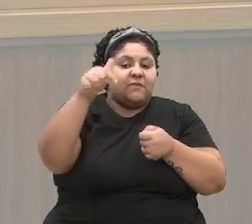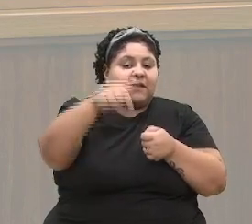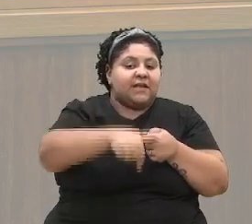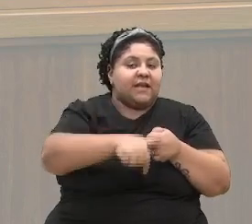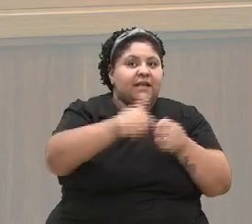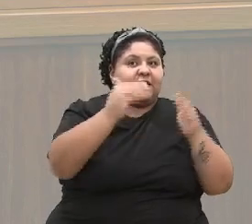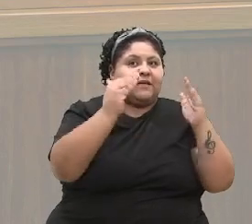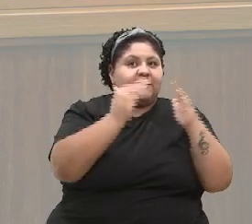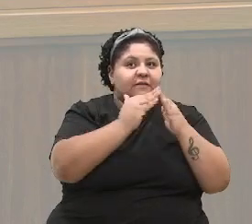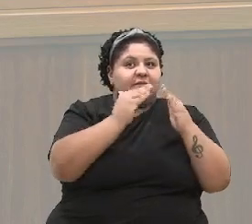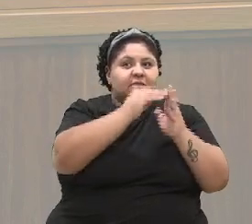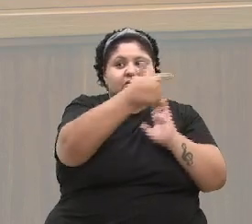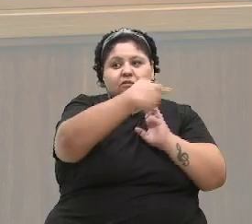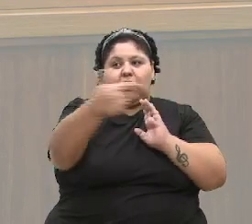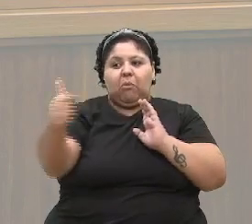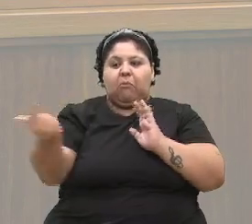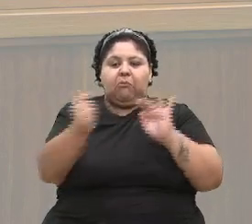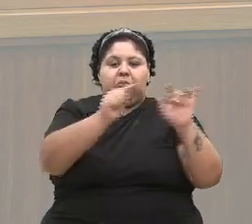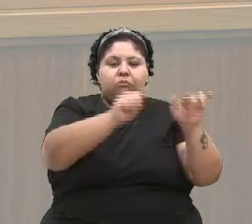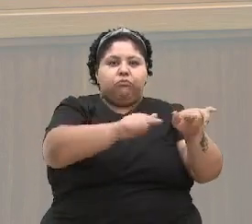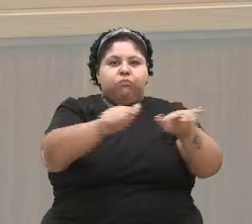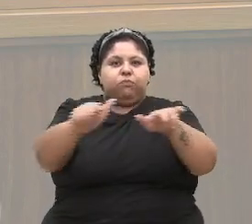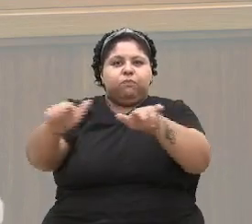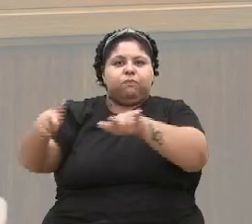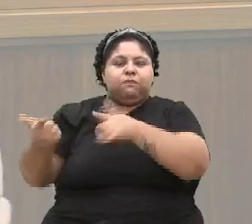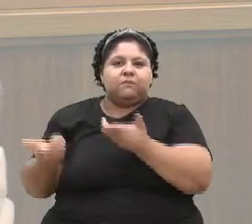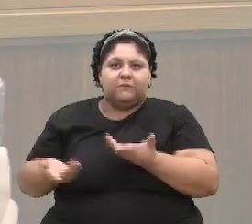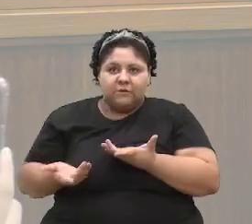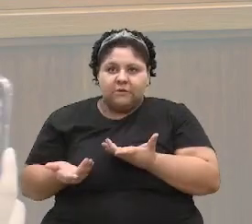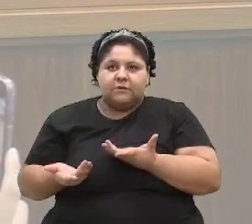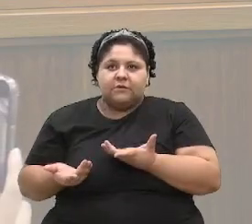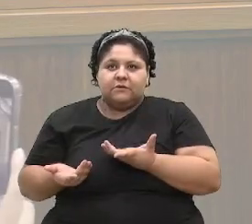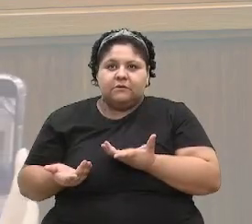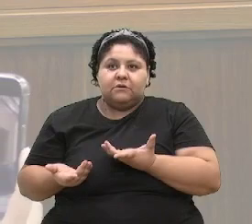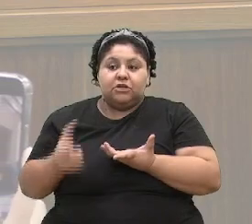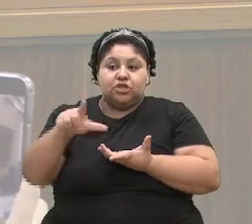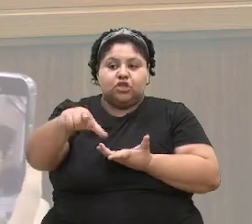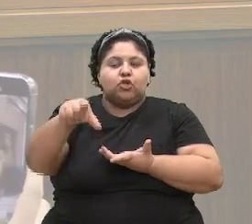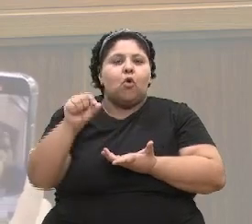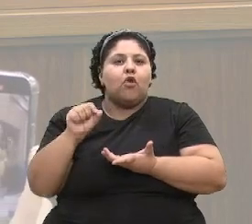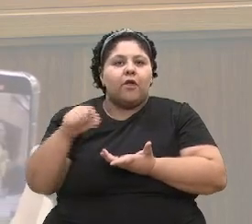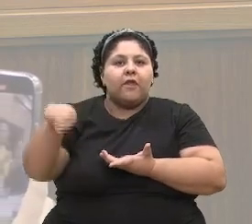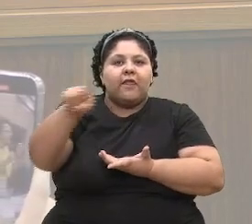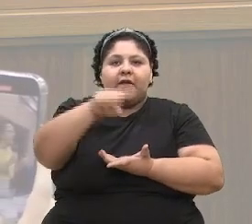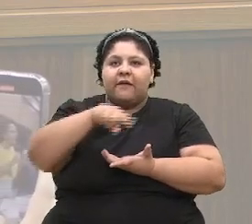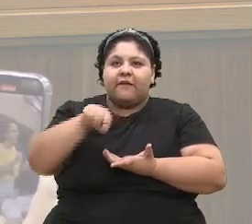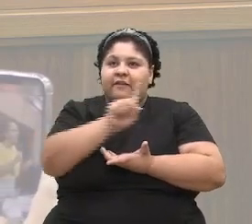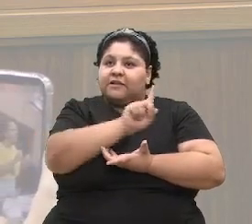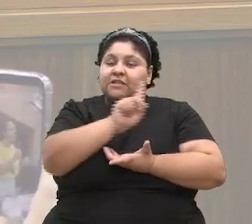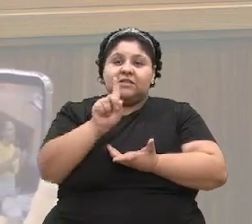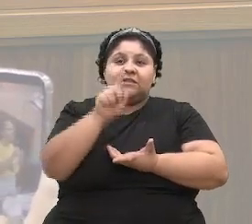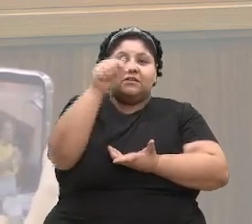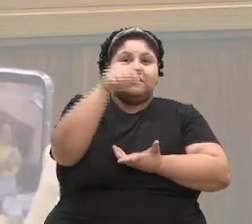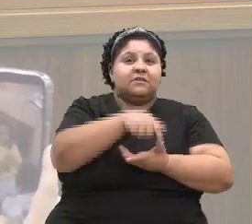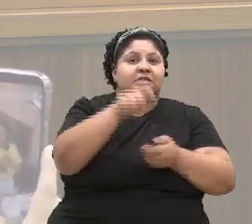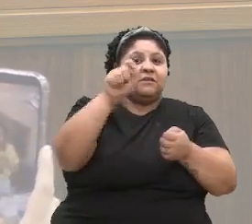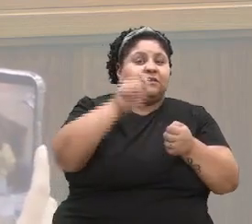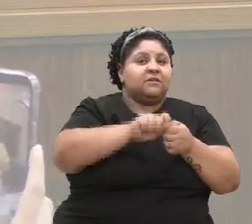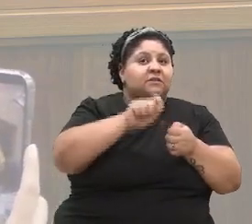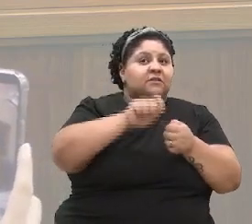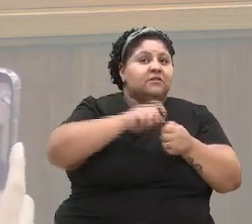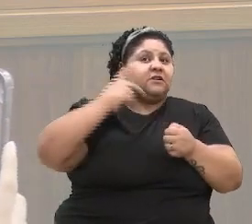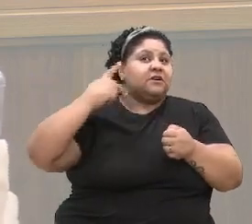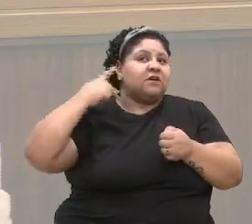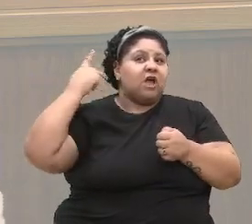legislativa, em qualquer espaço que ele ocupe, de decisão. A gente não está aqui para fazer a política do